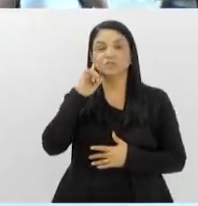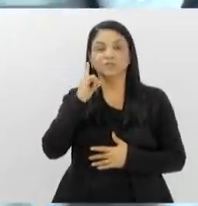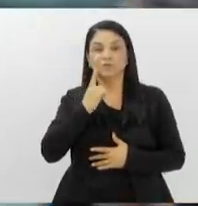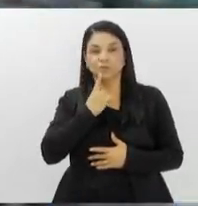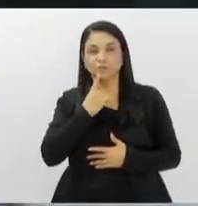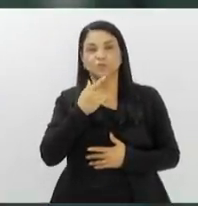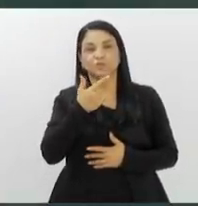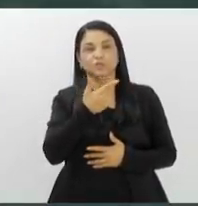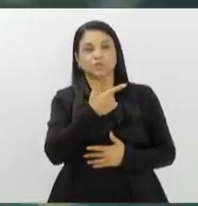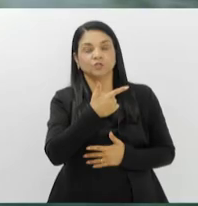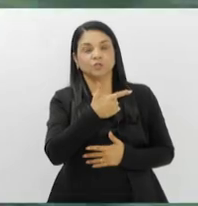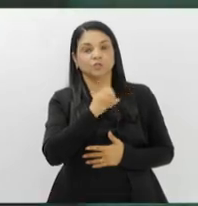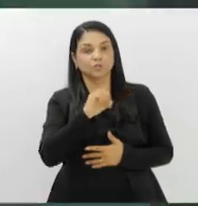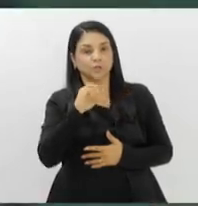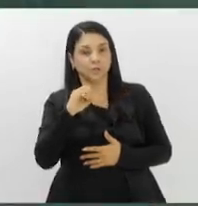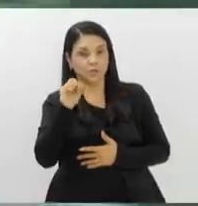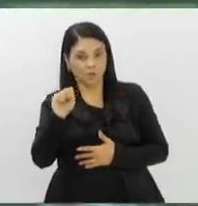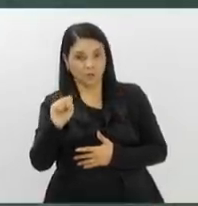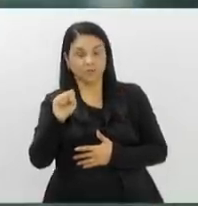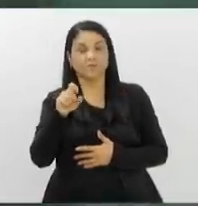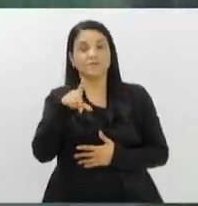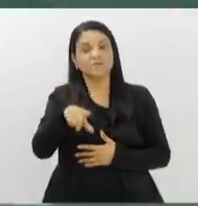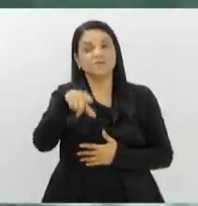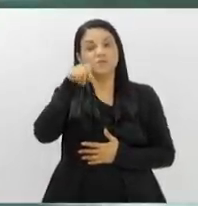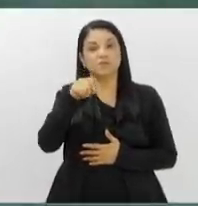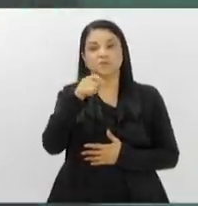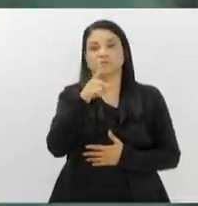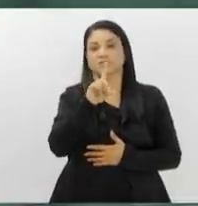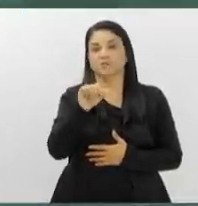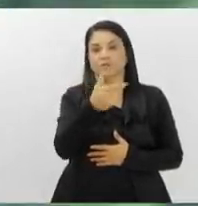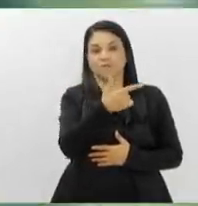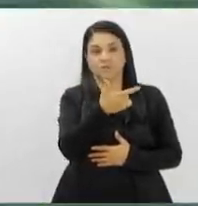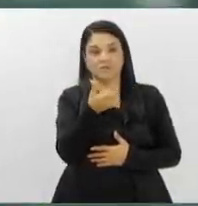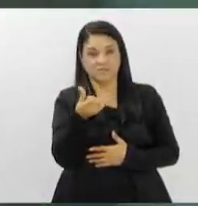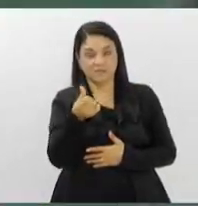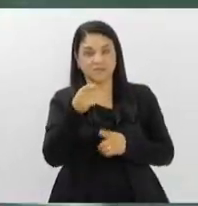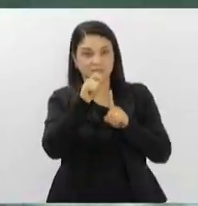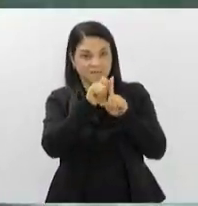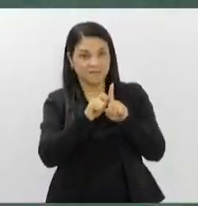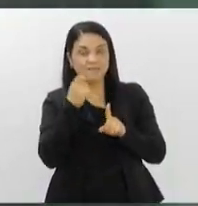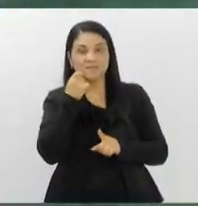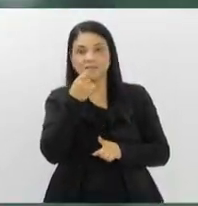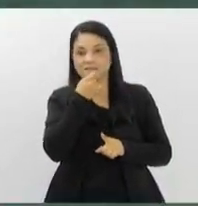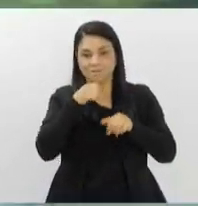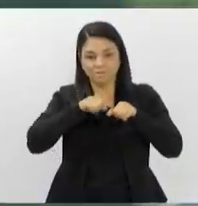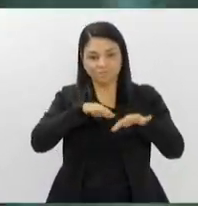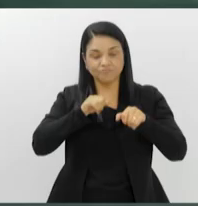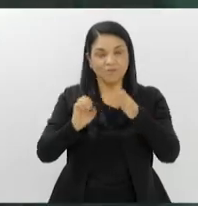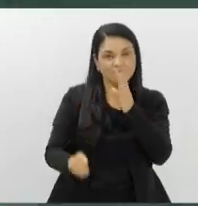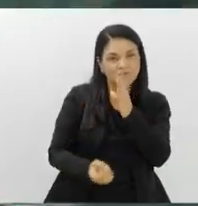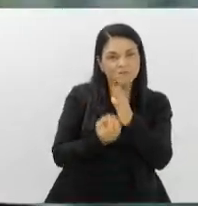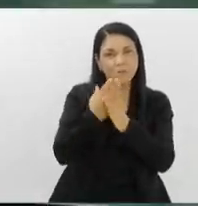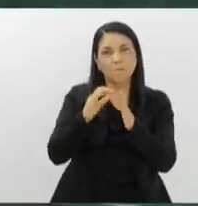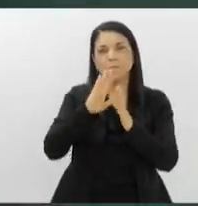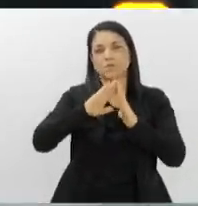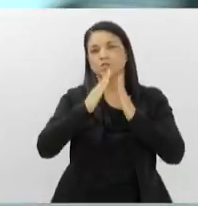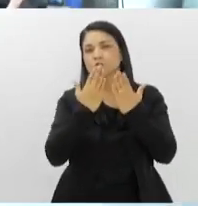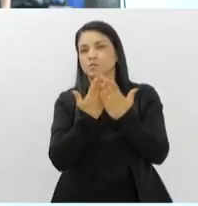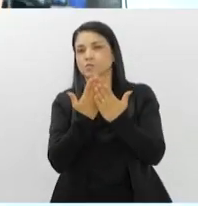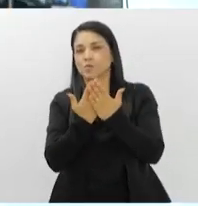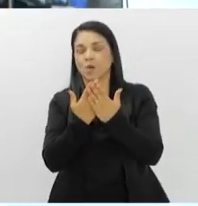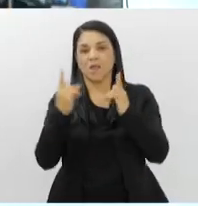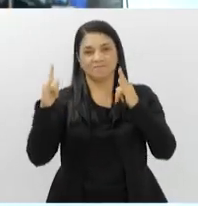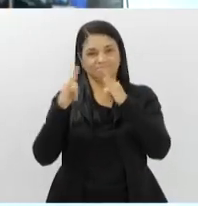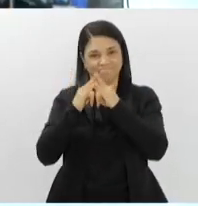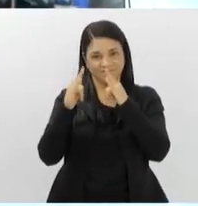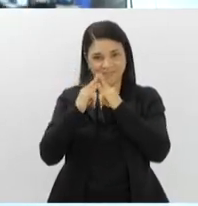né? E o dia 26 de setembro foi escolhido por ser o dia da fundação da primeira escola de surdos no país, o Instituto Nacional